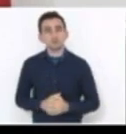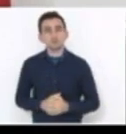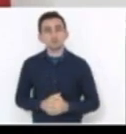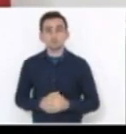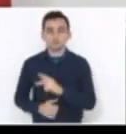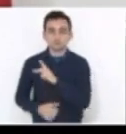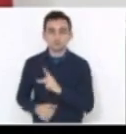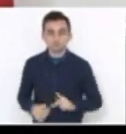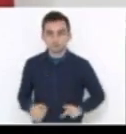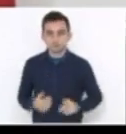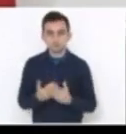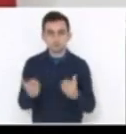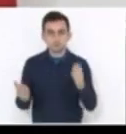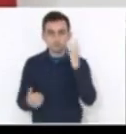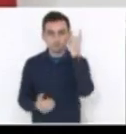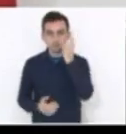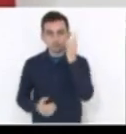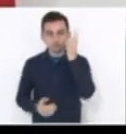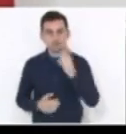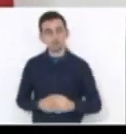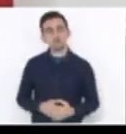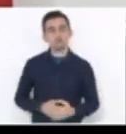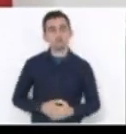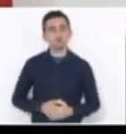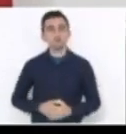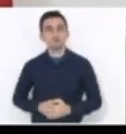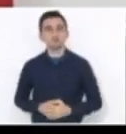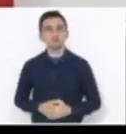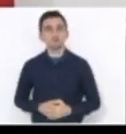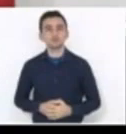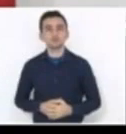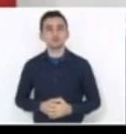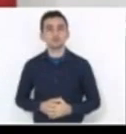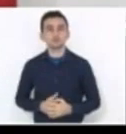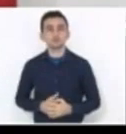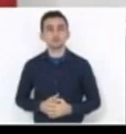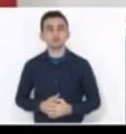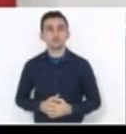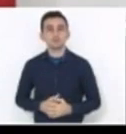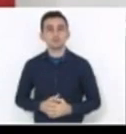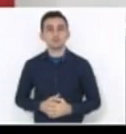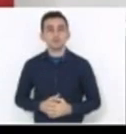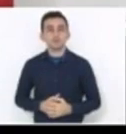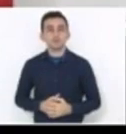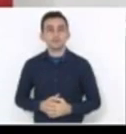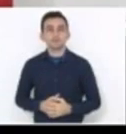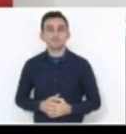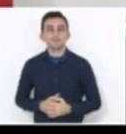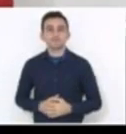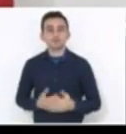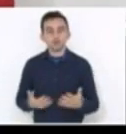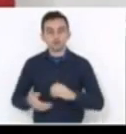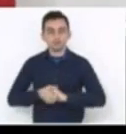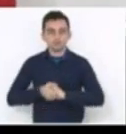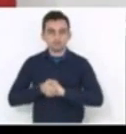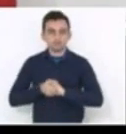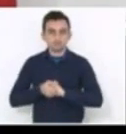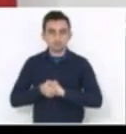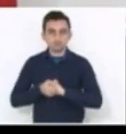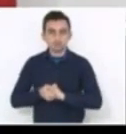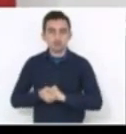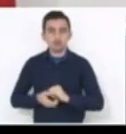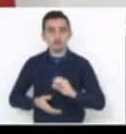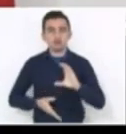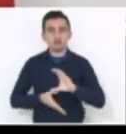senhores deputados e deputadas, quero saudar aqui de coração o querido prefeito de Canoinhas,